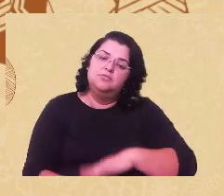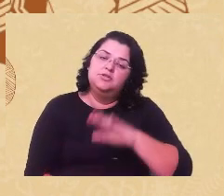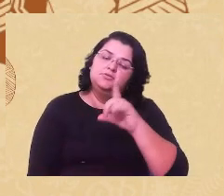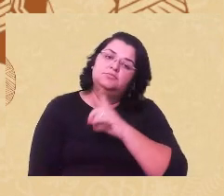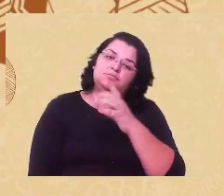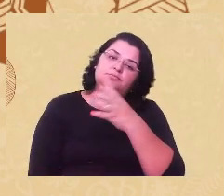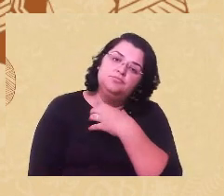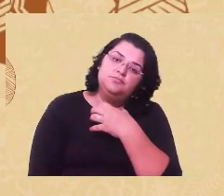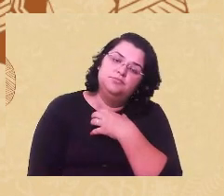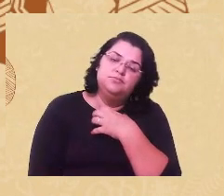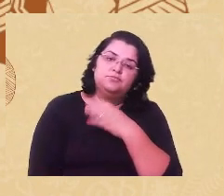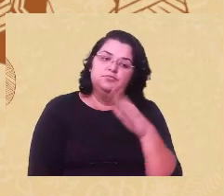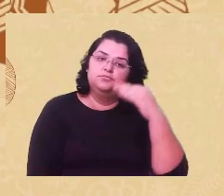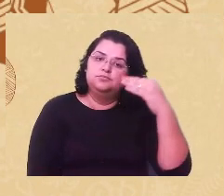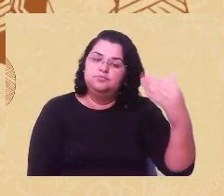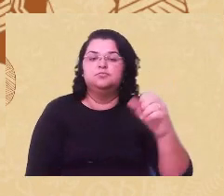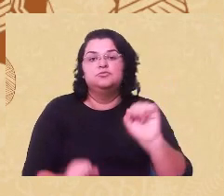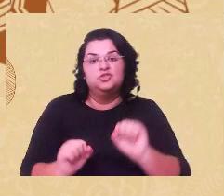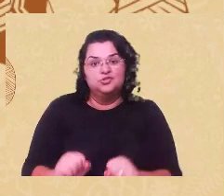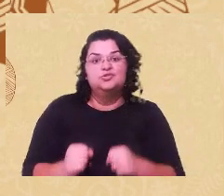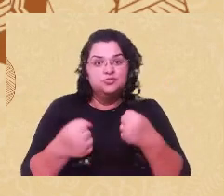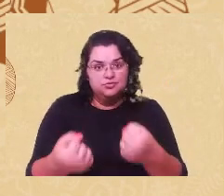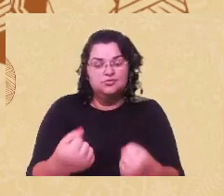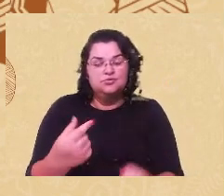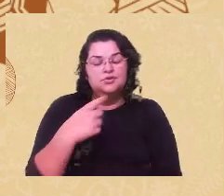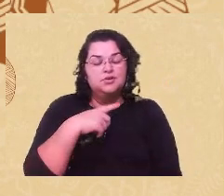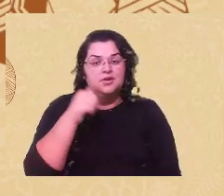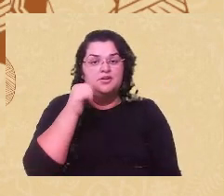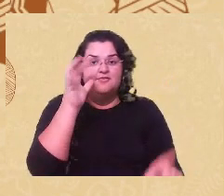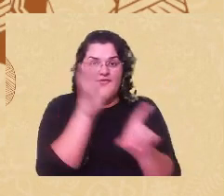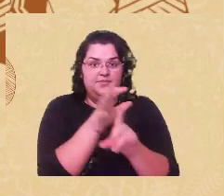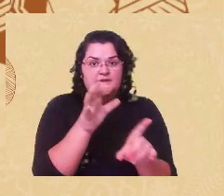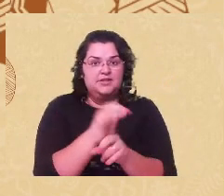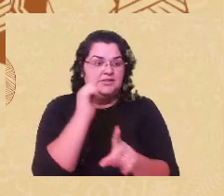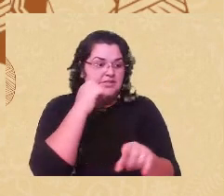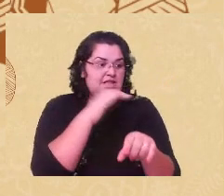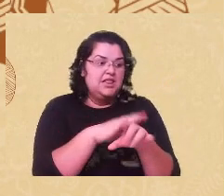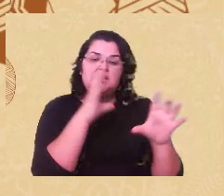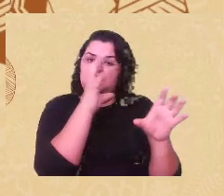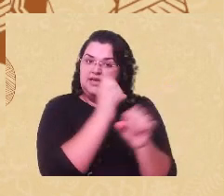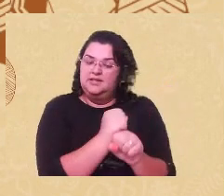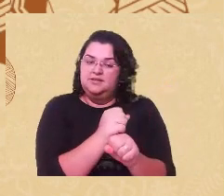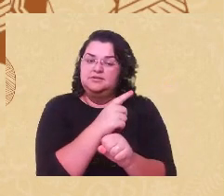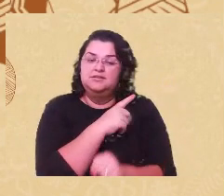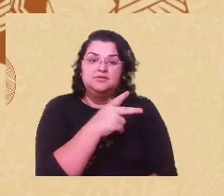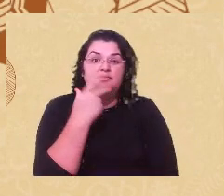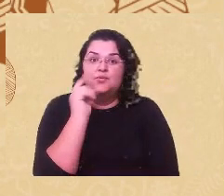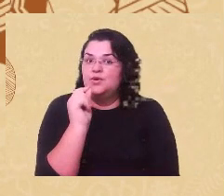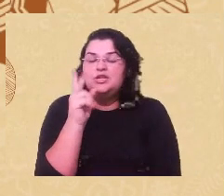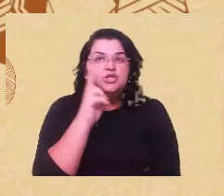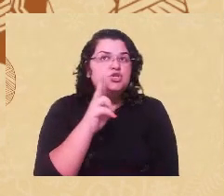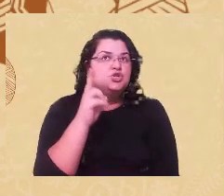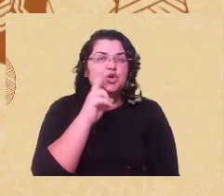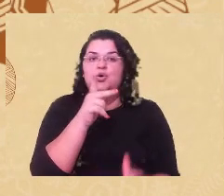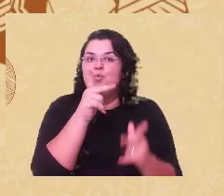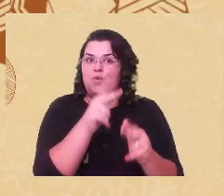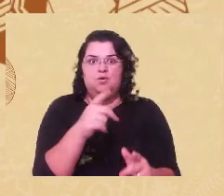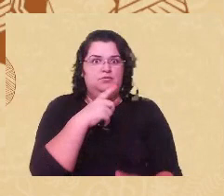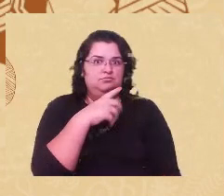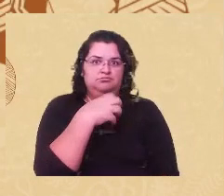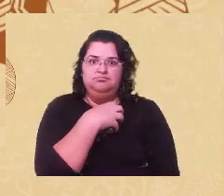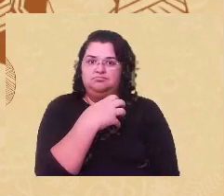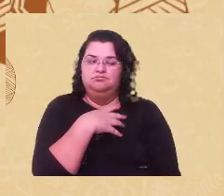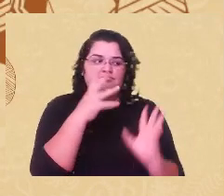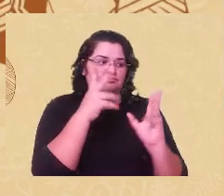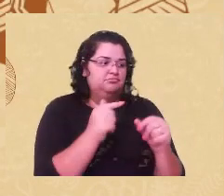operacionalizar o esforço de feministas negras que historicamente estão dizendo que histórias como essa, apesar de todas terem acontecido